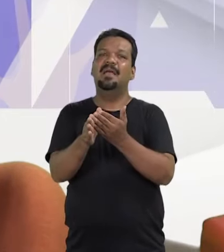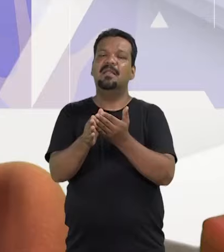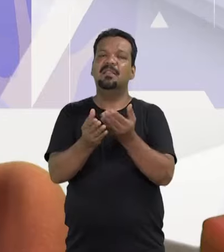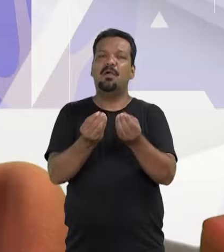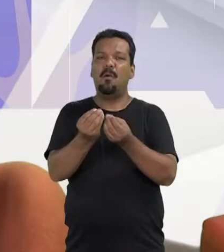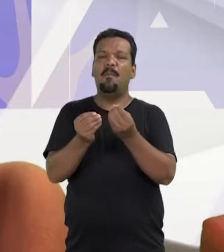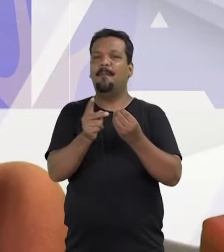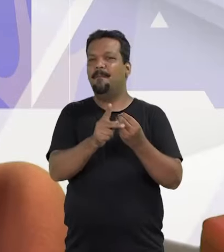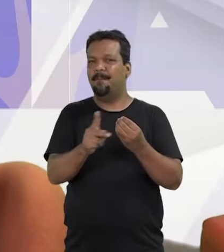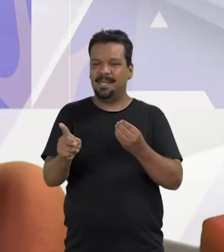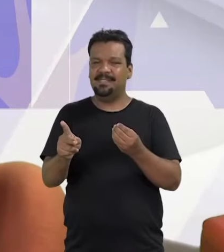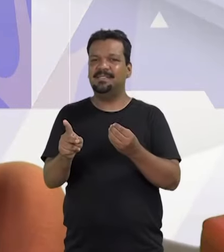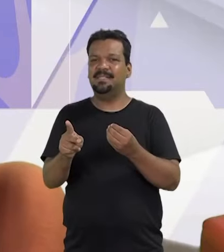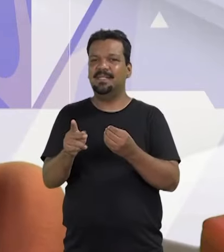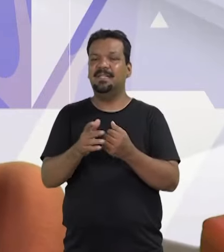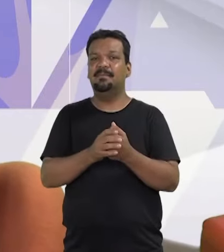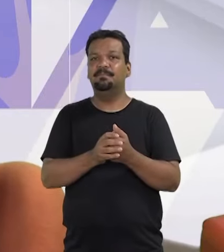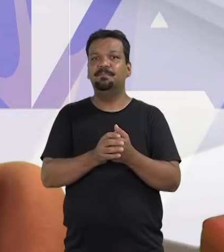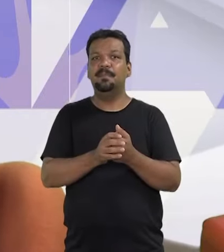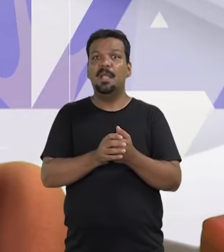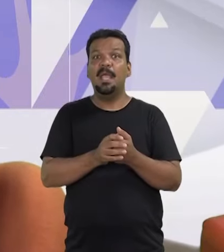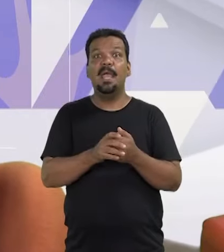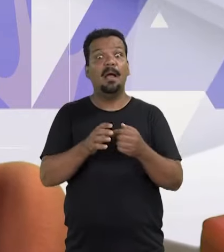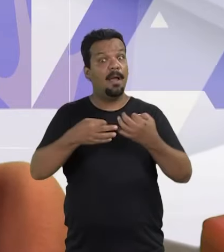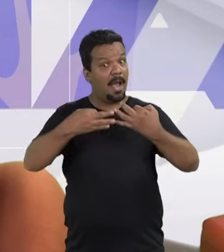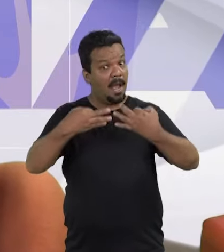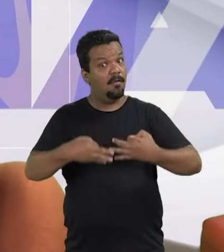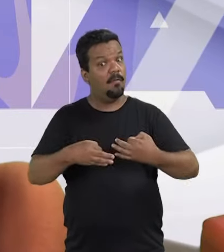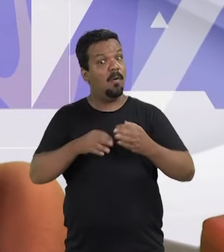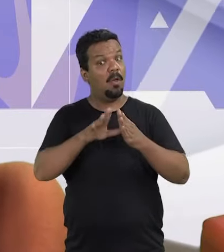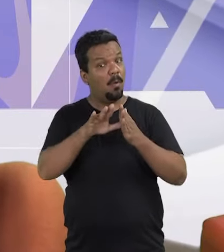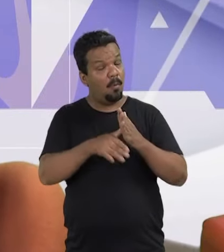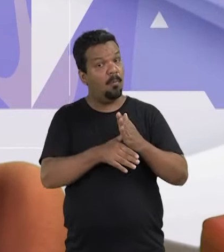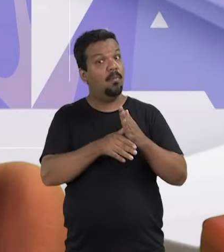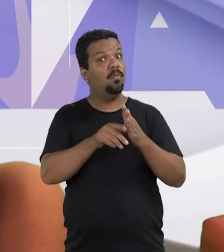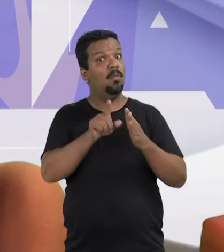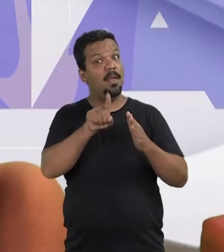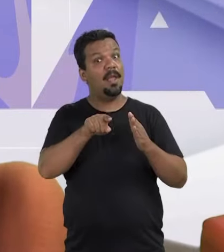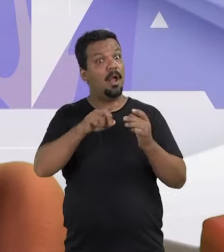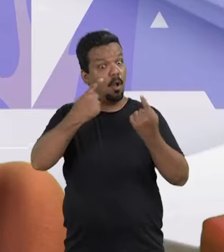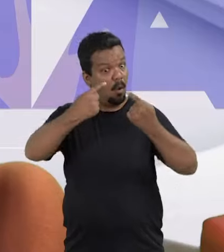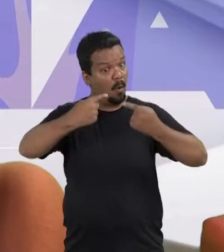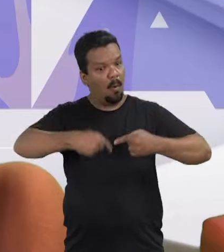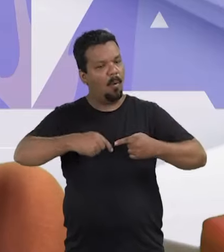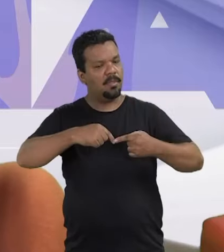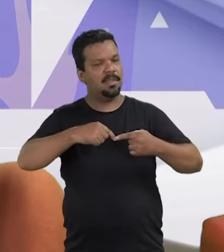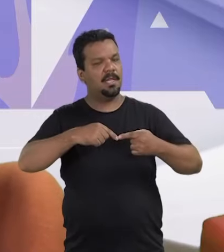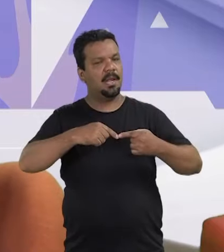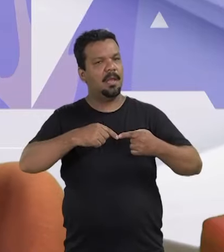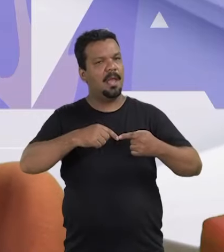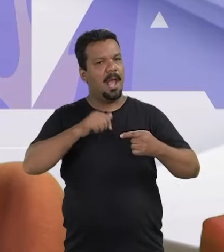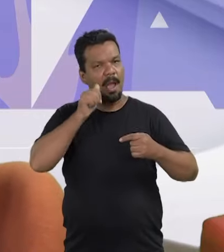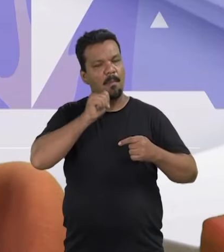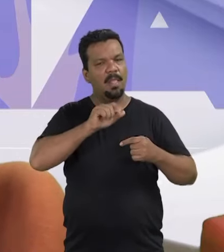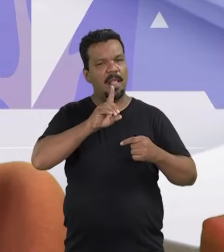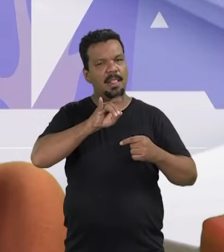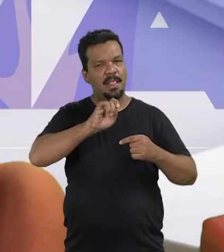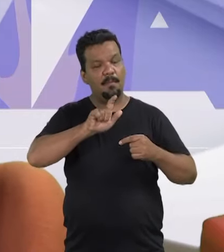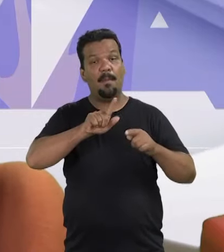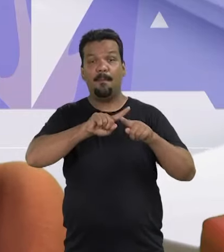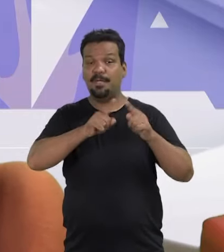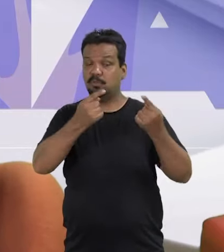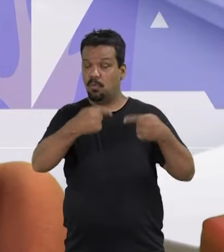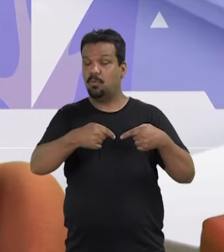discurso, após a votação no Congresso Nacional, ela afirmou que o golpe não era contra ela, mas contra o povo